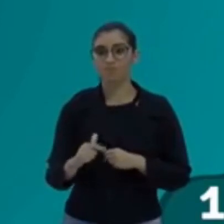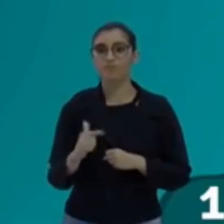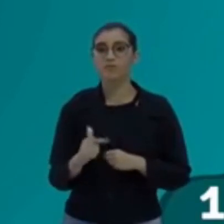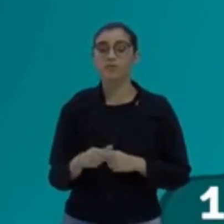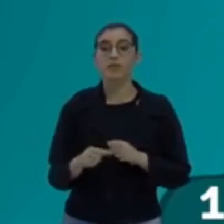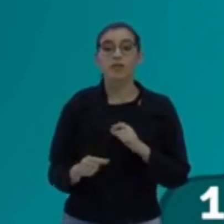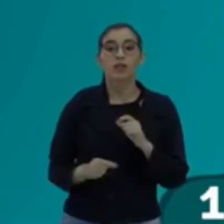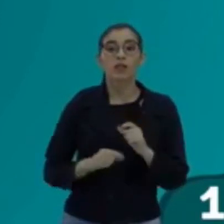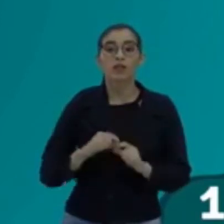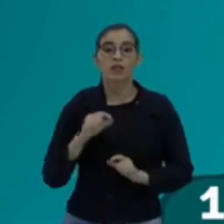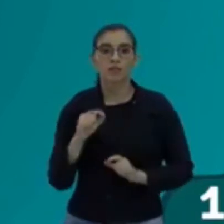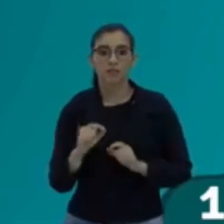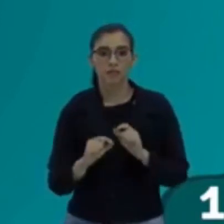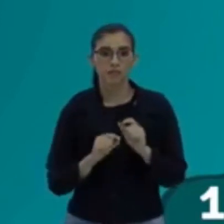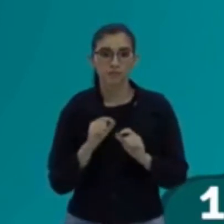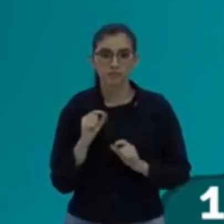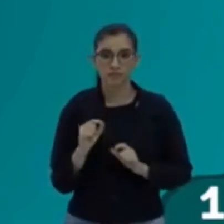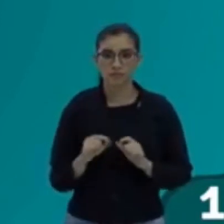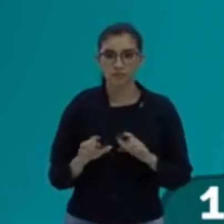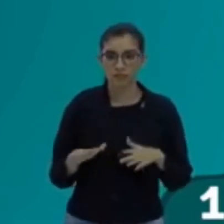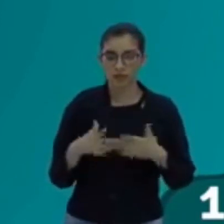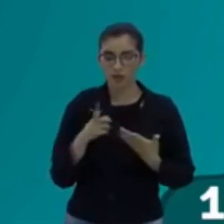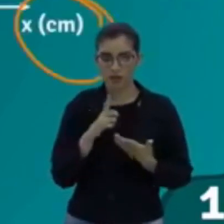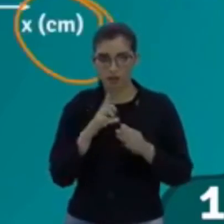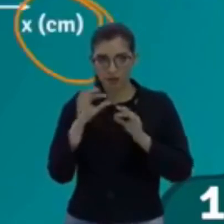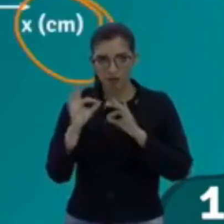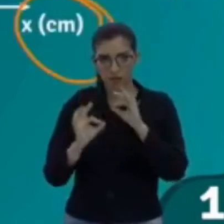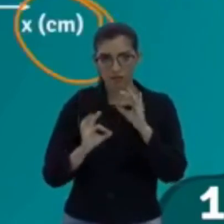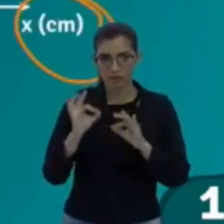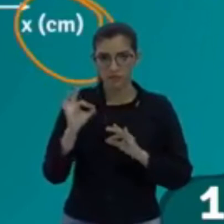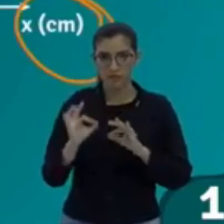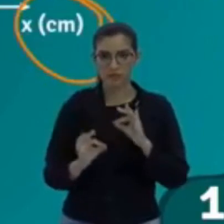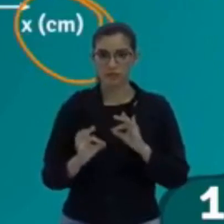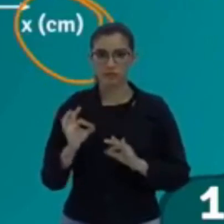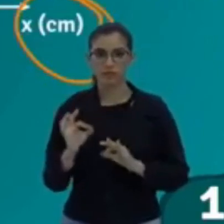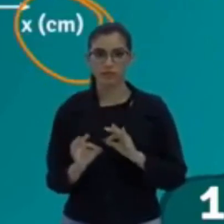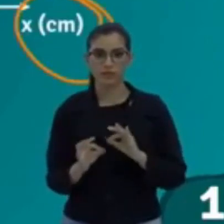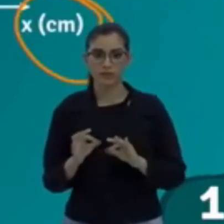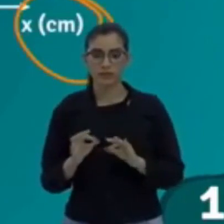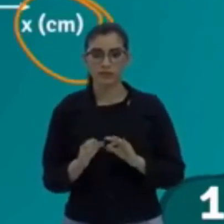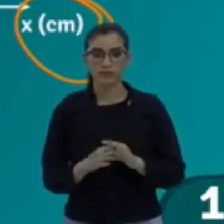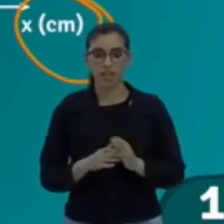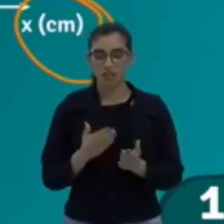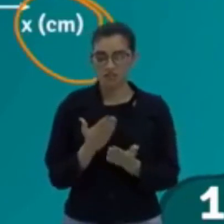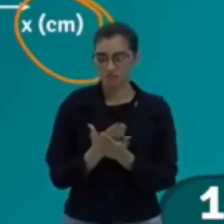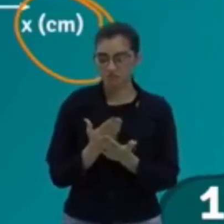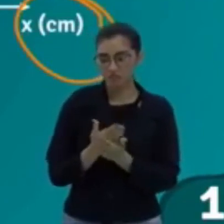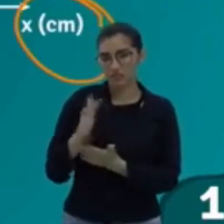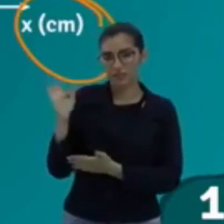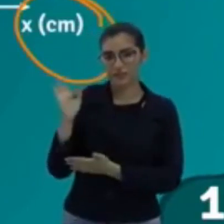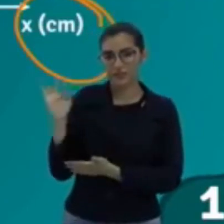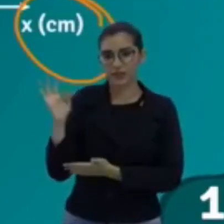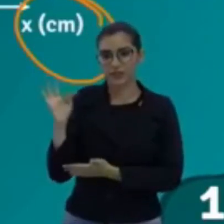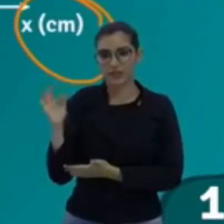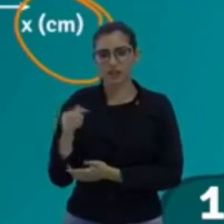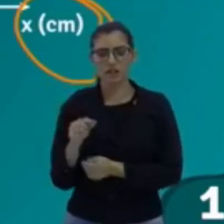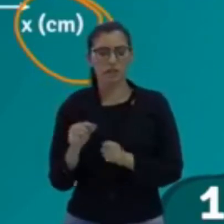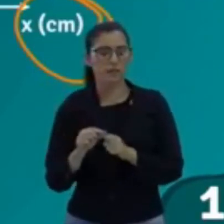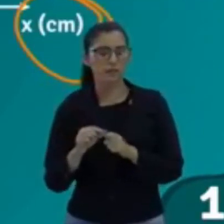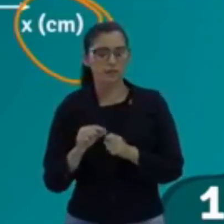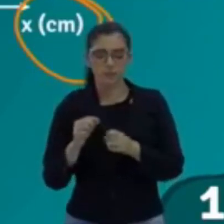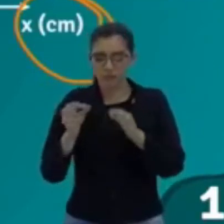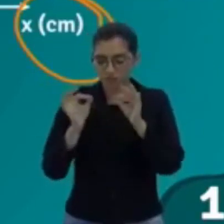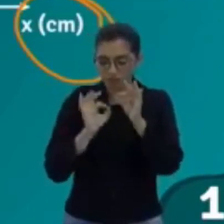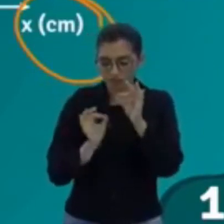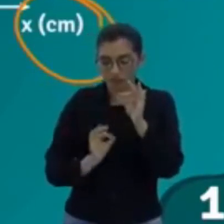a frequência eu vou ter de fazer uma contínua. Já vi que tu estava dizendo eu estou estudando física e não fiz conta.